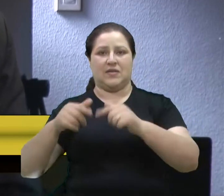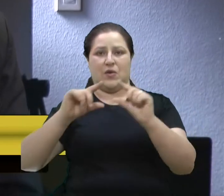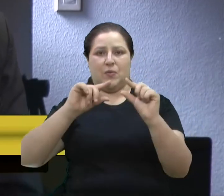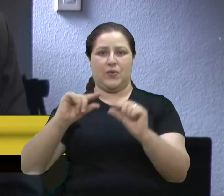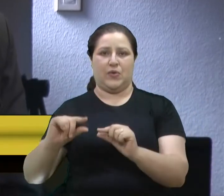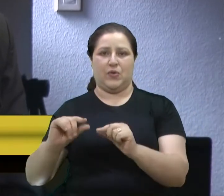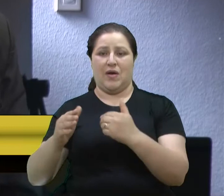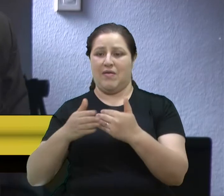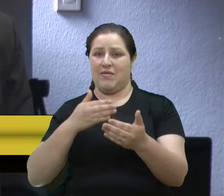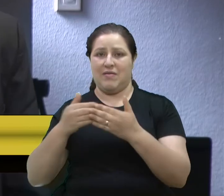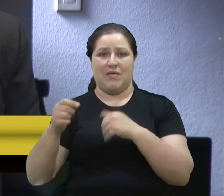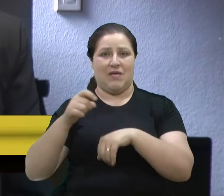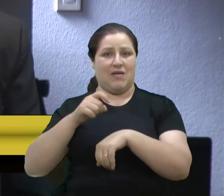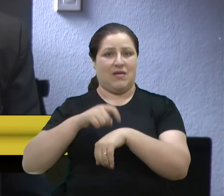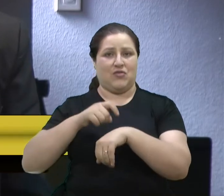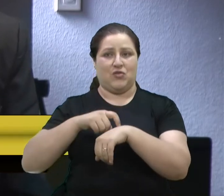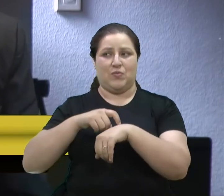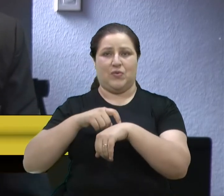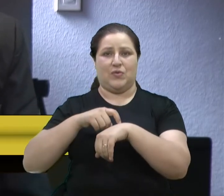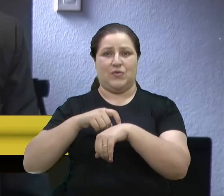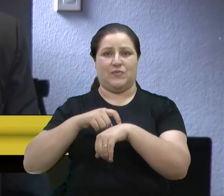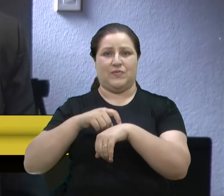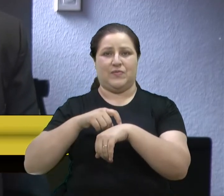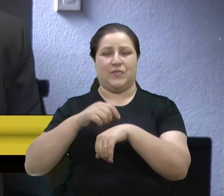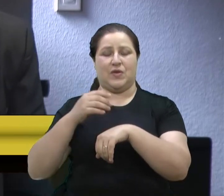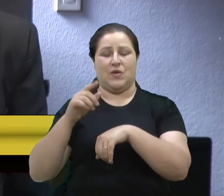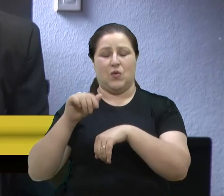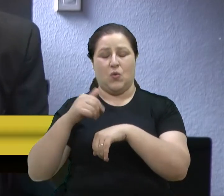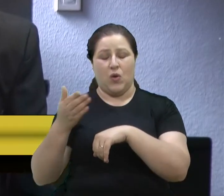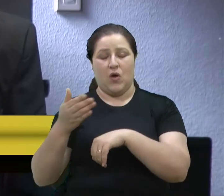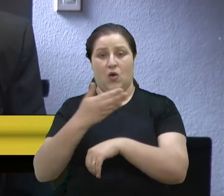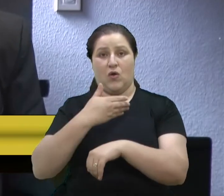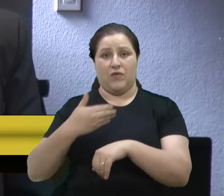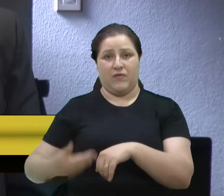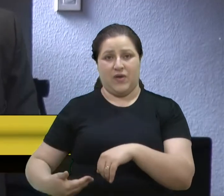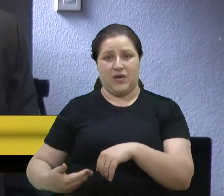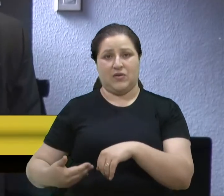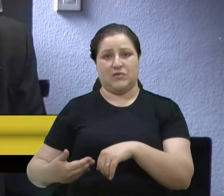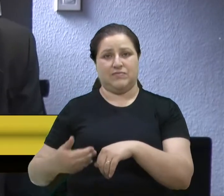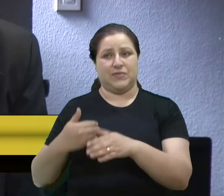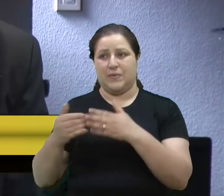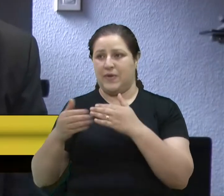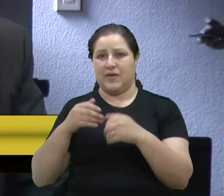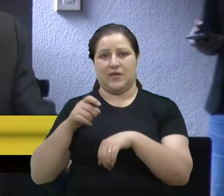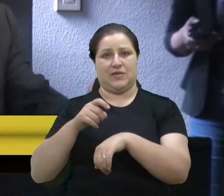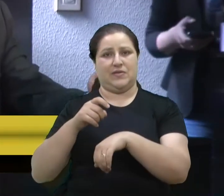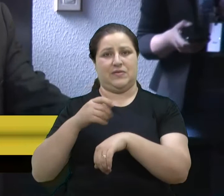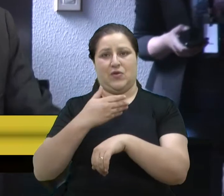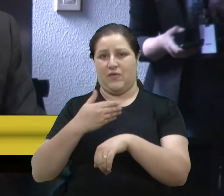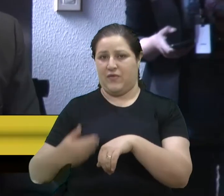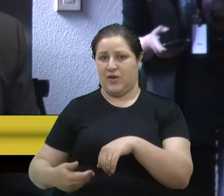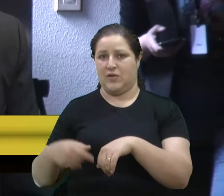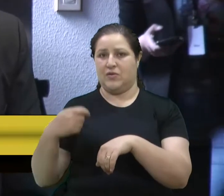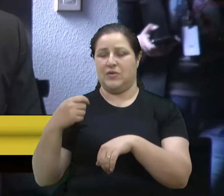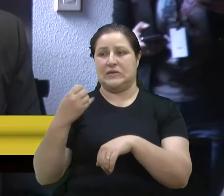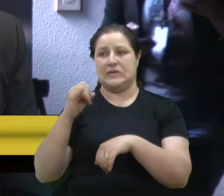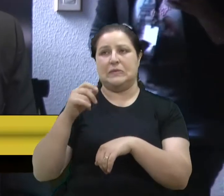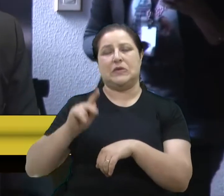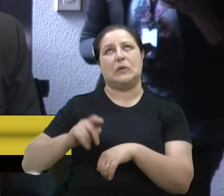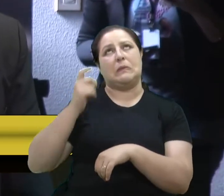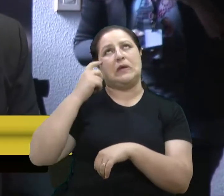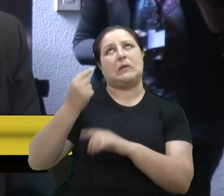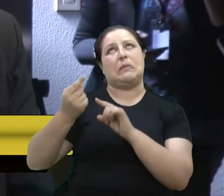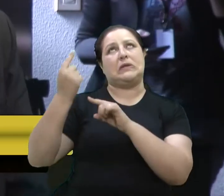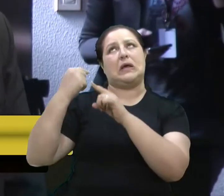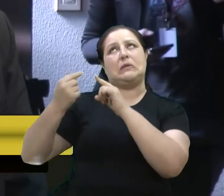de passado é museu. Nós precisamos pensar no presente, é nesse futuro, quanto antes para sair uma solução. E essa reflexão, até